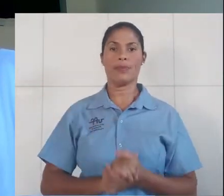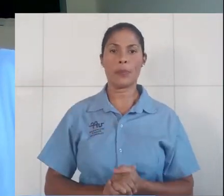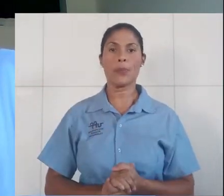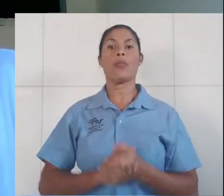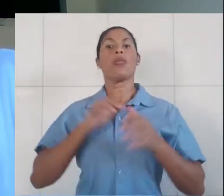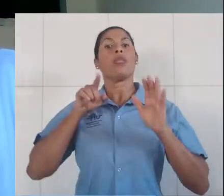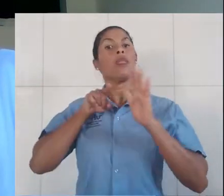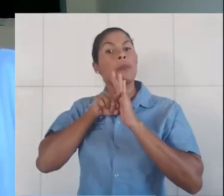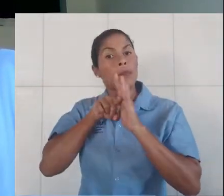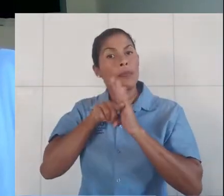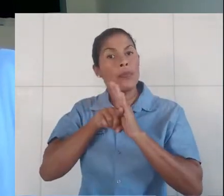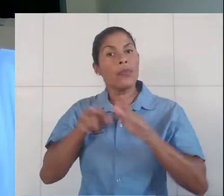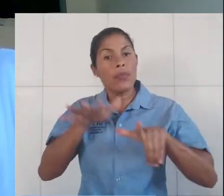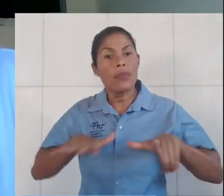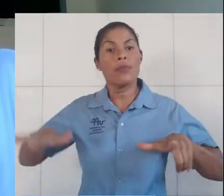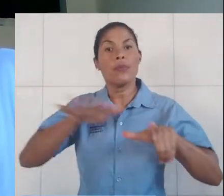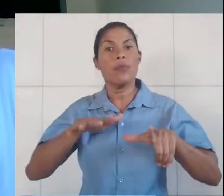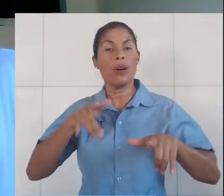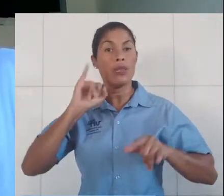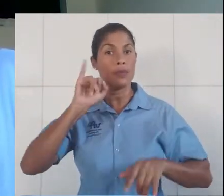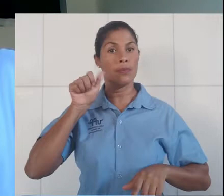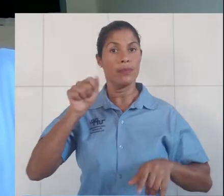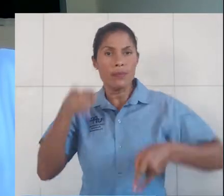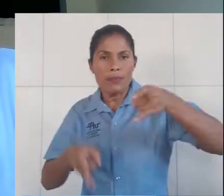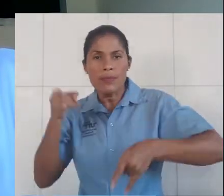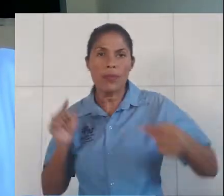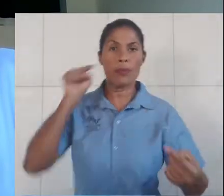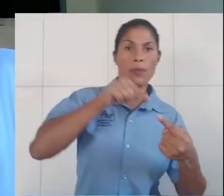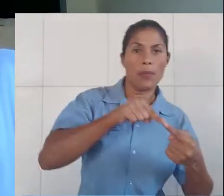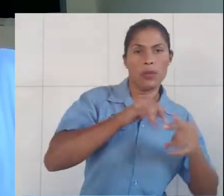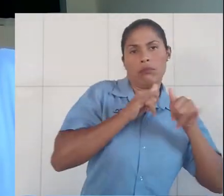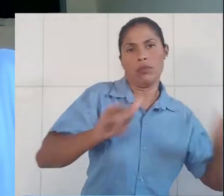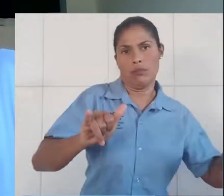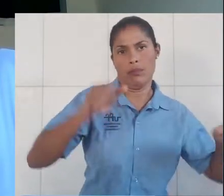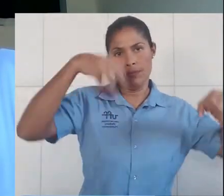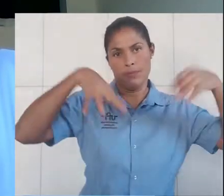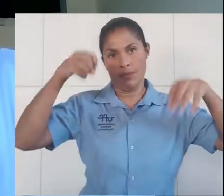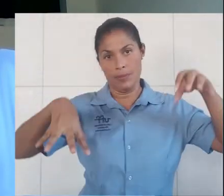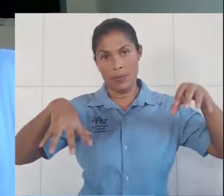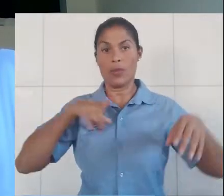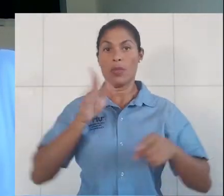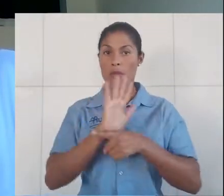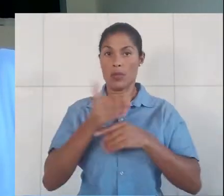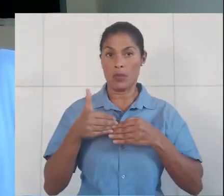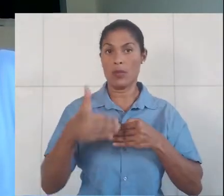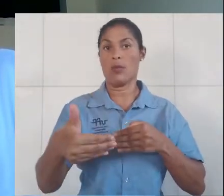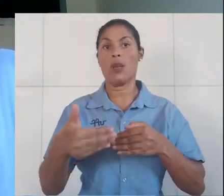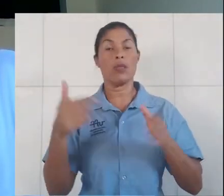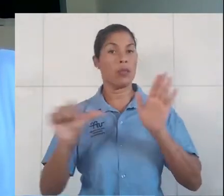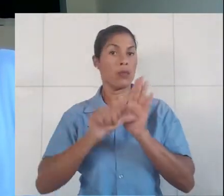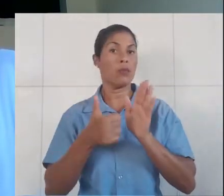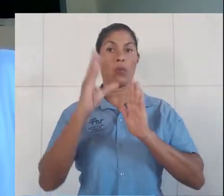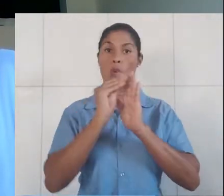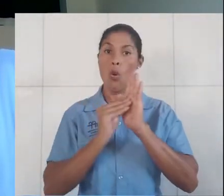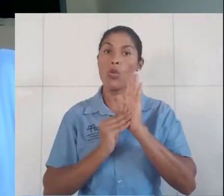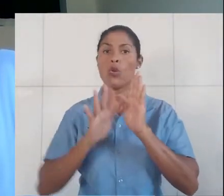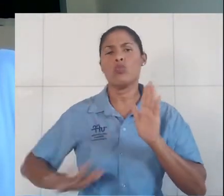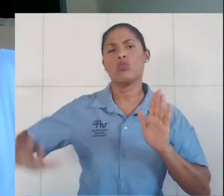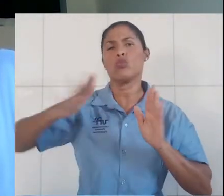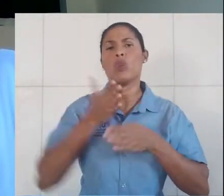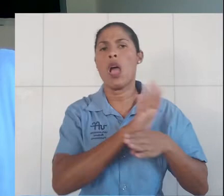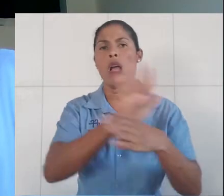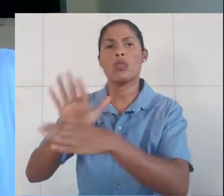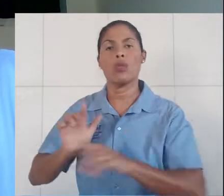pesquisador da área de Inteligência Artificial aplicada em Sistema de Energia. O vídeo de hoje é o primeiro de uma série de conteúdos que estamos produzindo de nossas